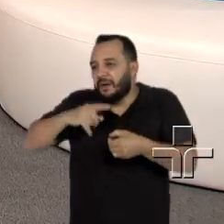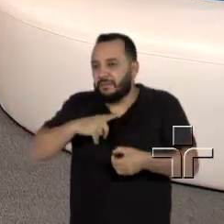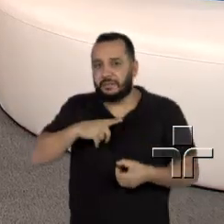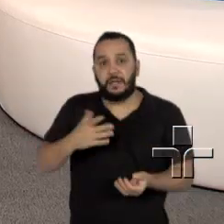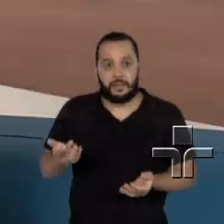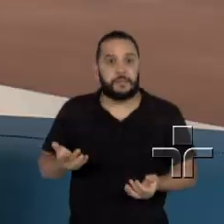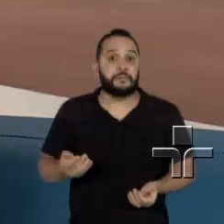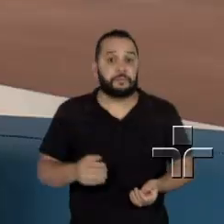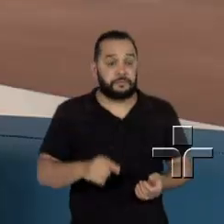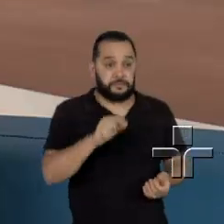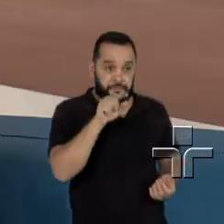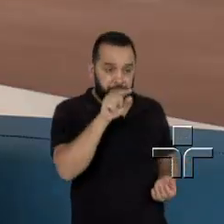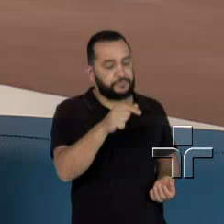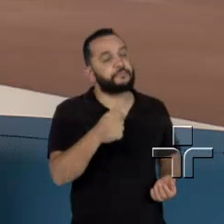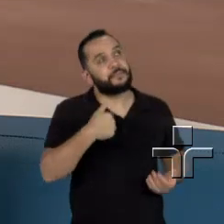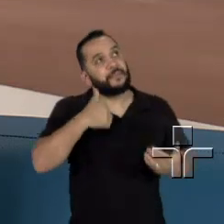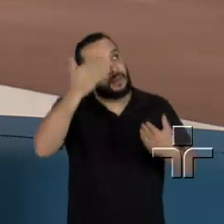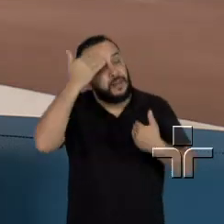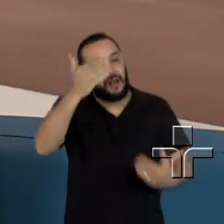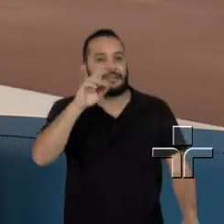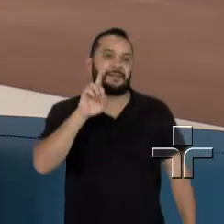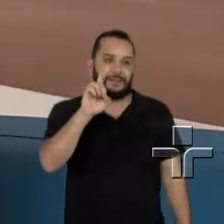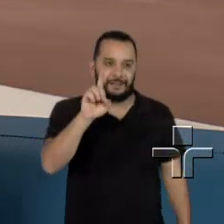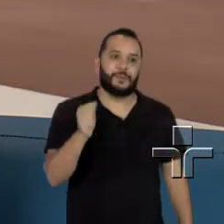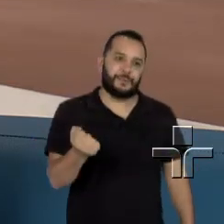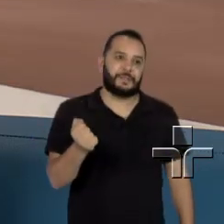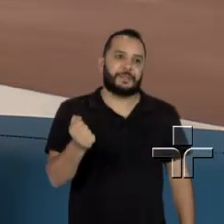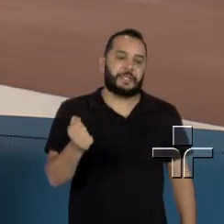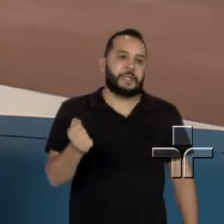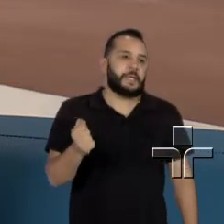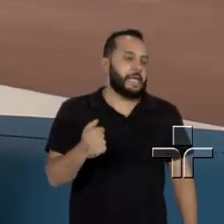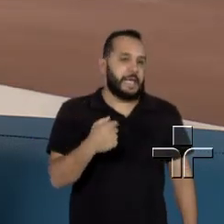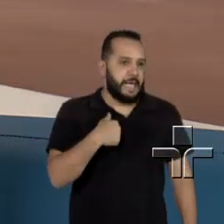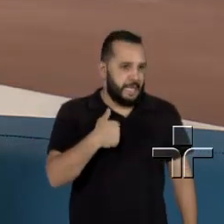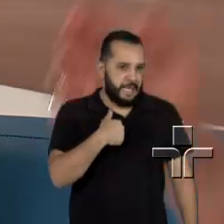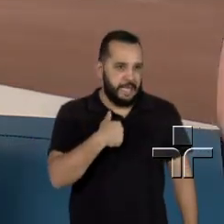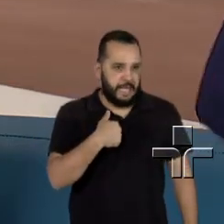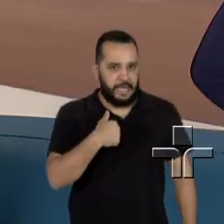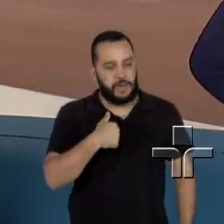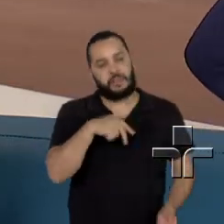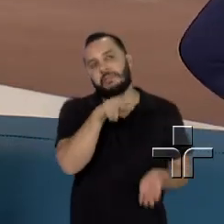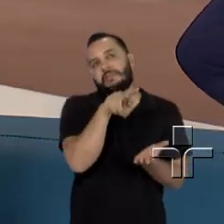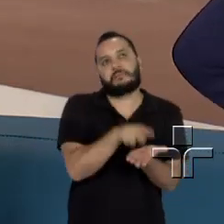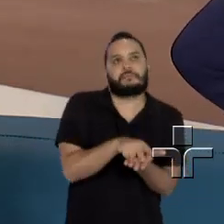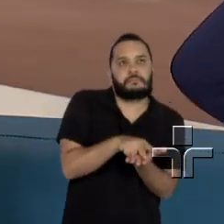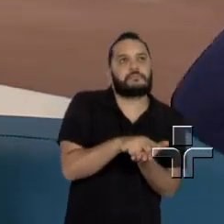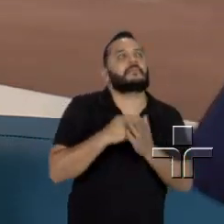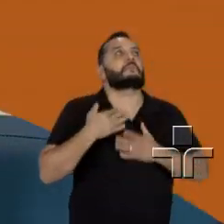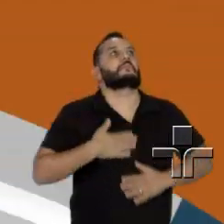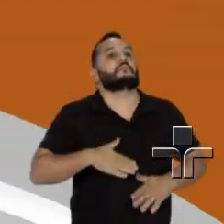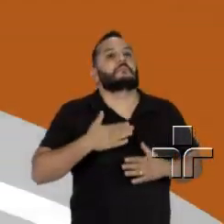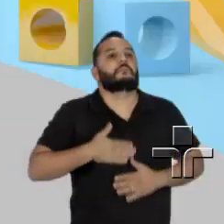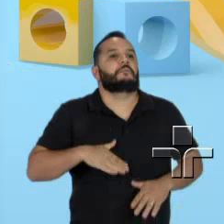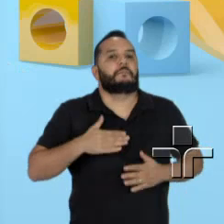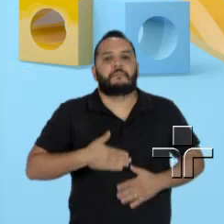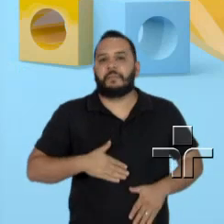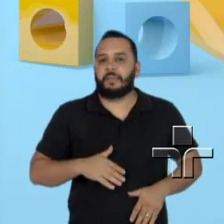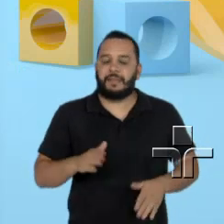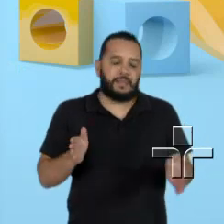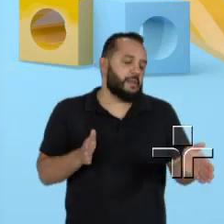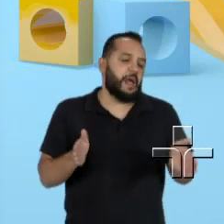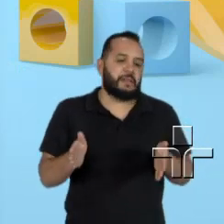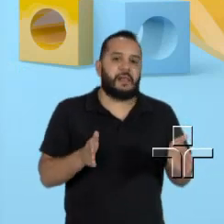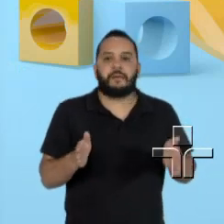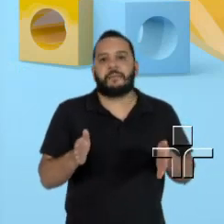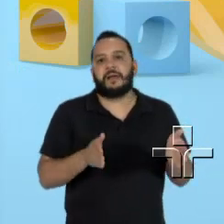gravidez, voltando à sua pergunta, graças a Deus, eu não tive que ficar deitada, eu não tive que fazer nenhum tratamento